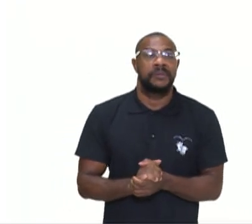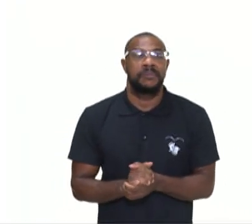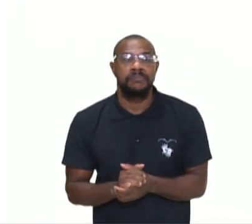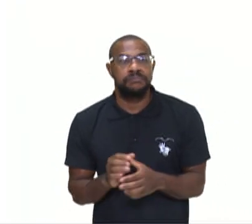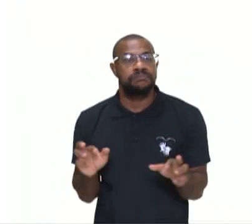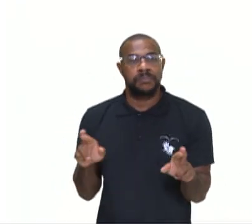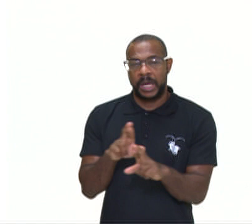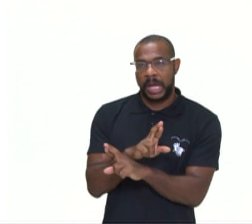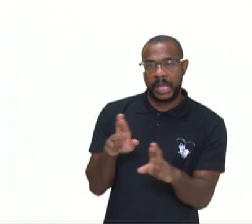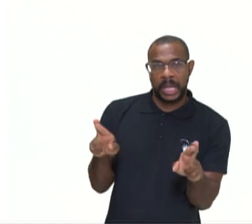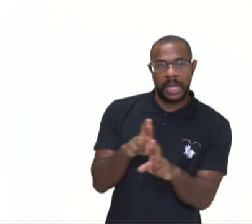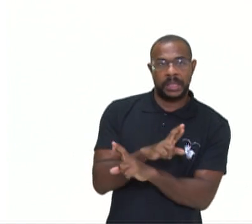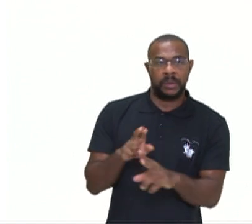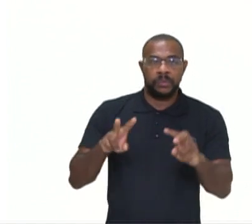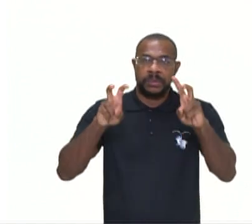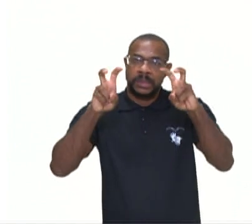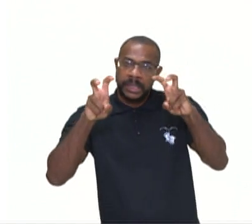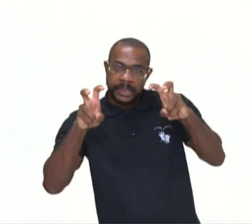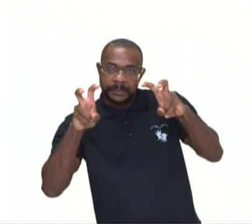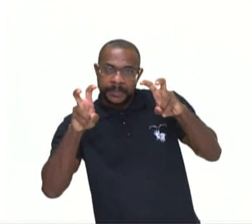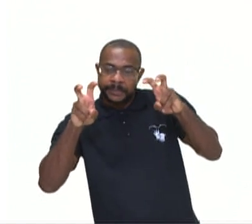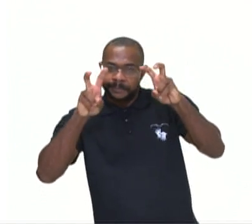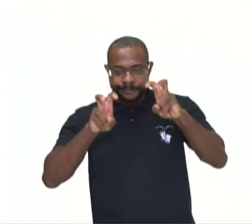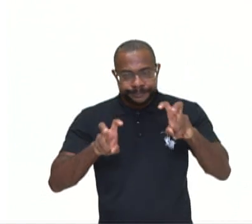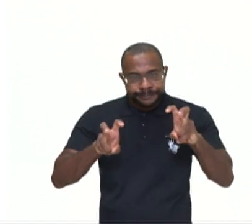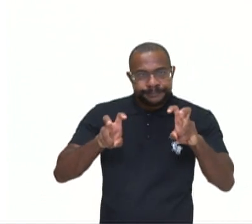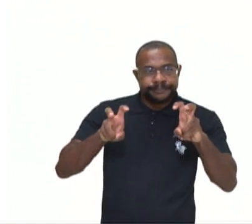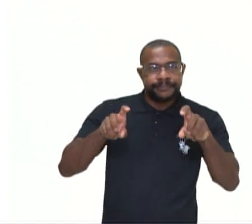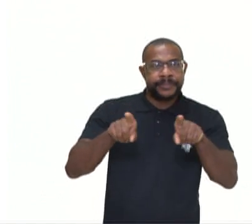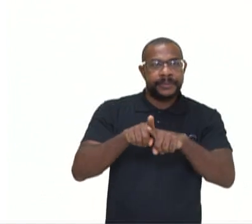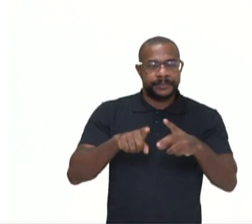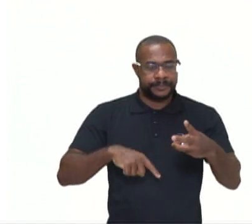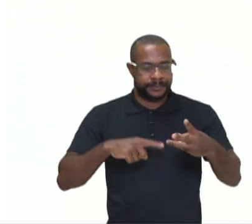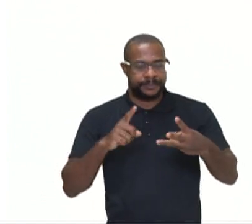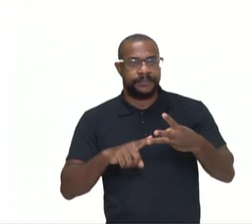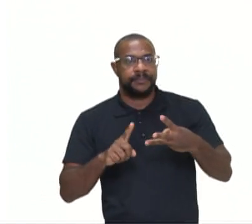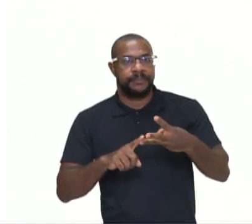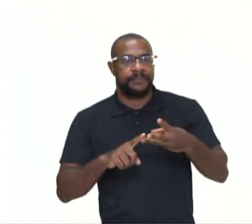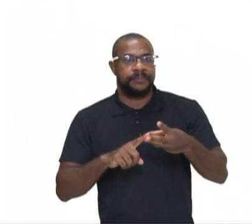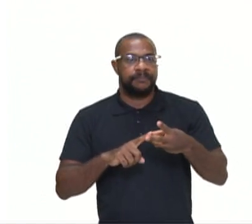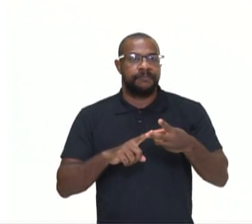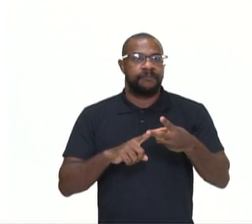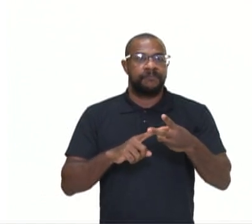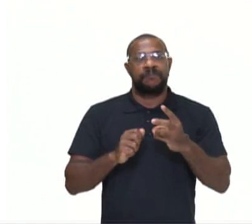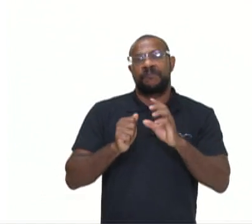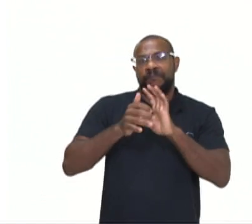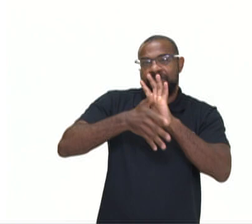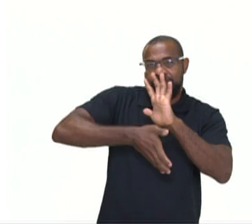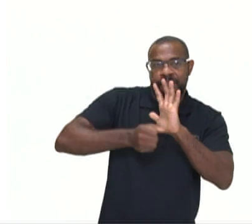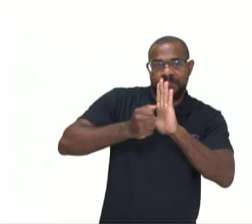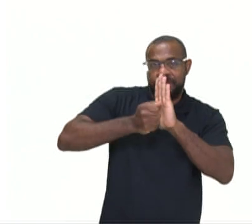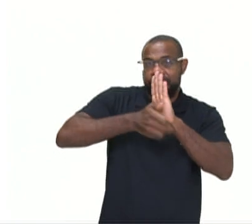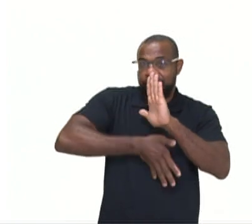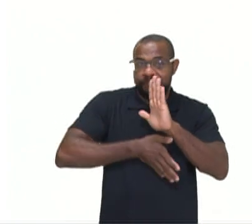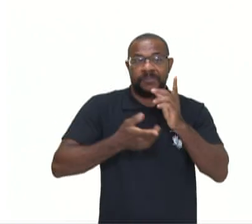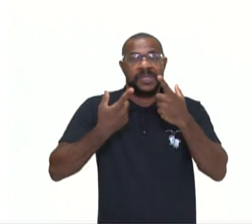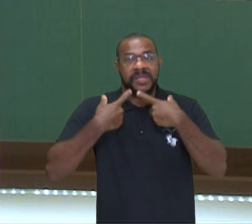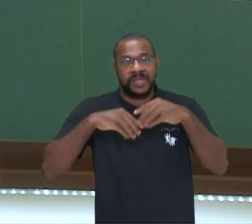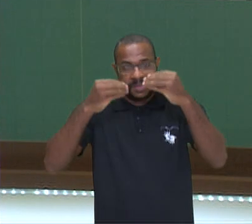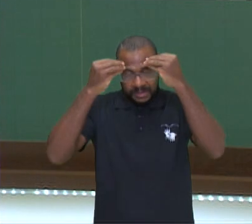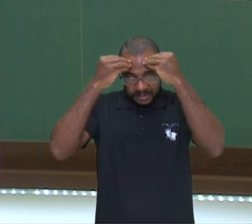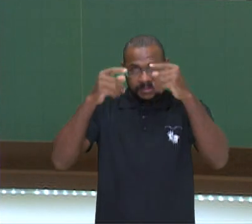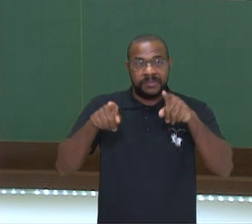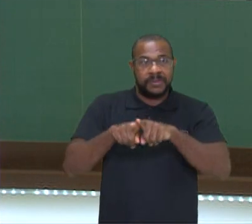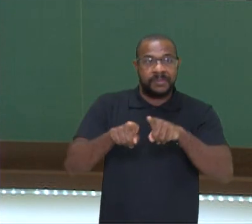relação de tema e título, figuras de estilo, com uma ênfase especial na